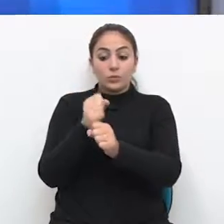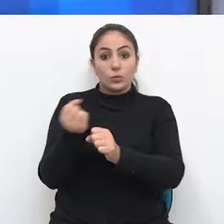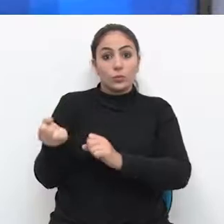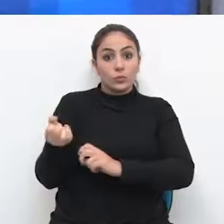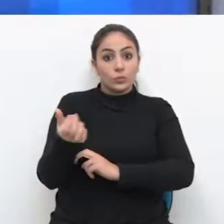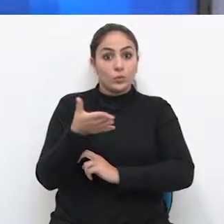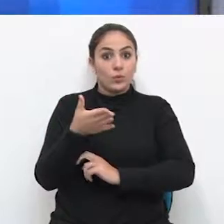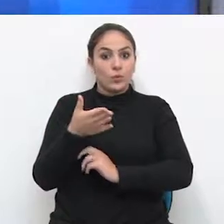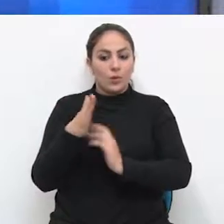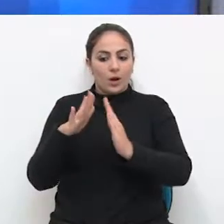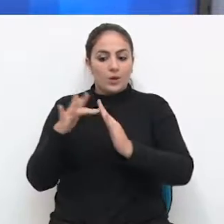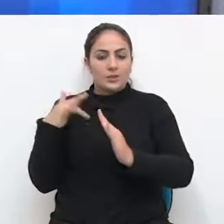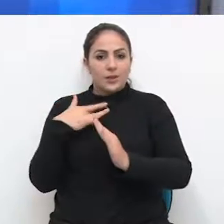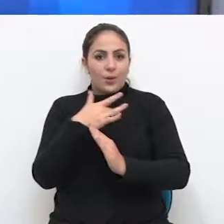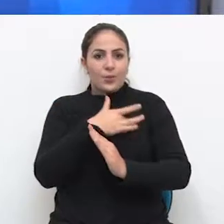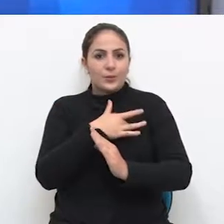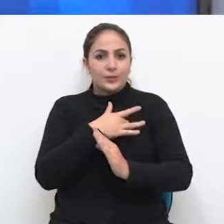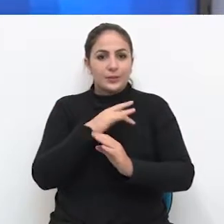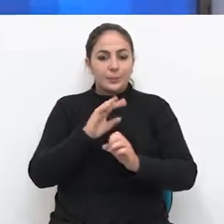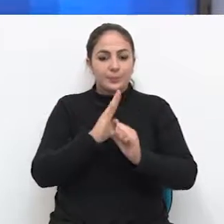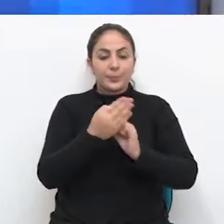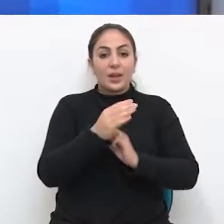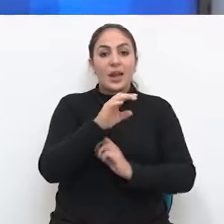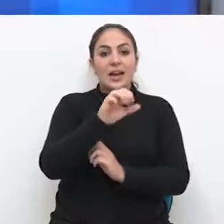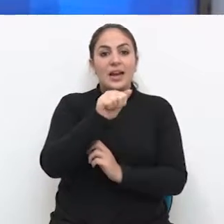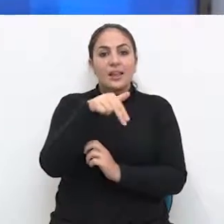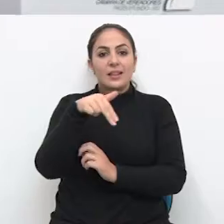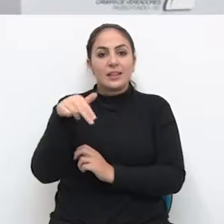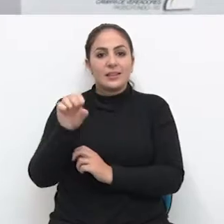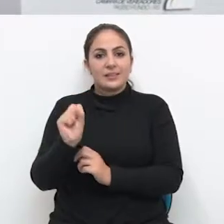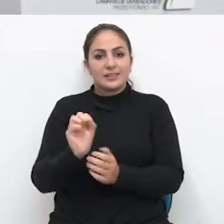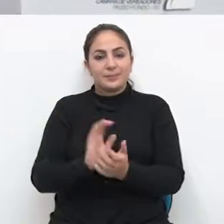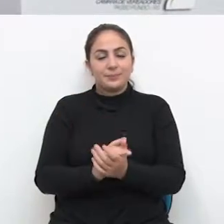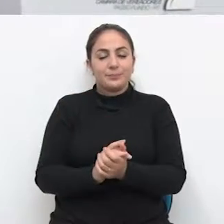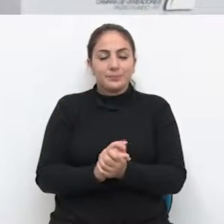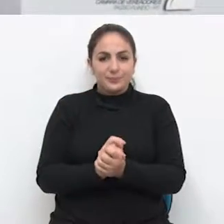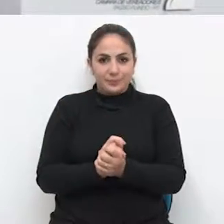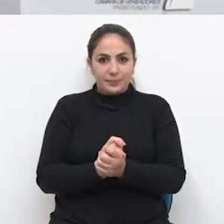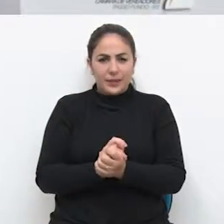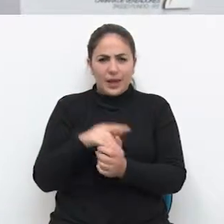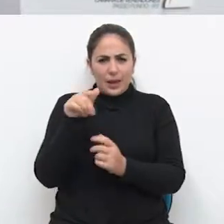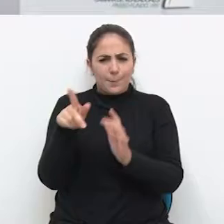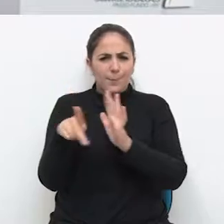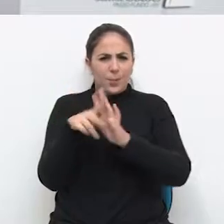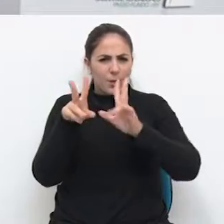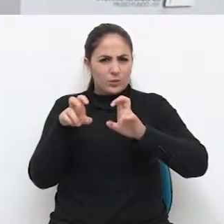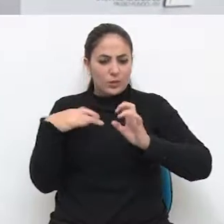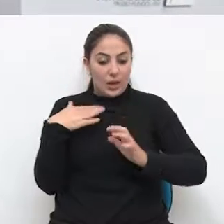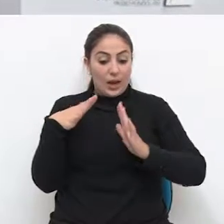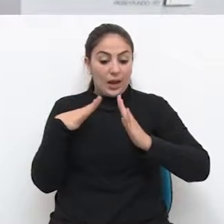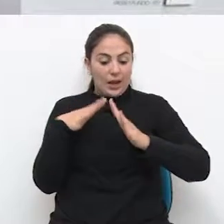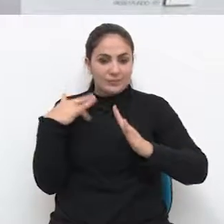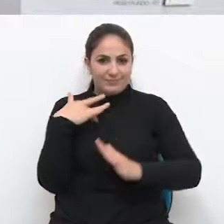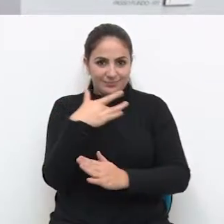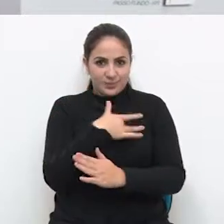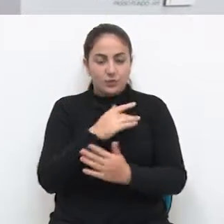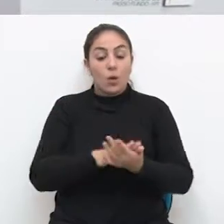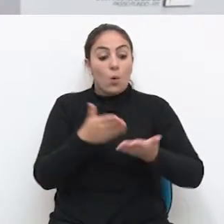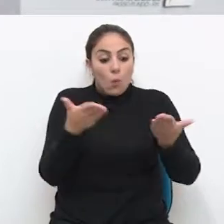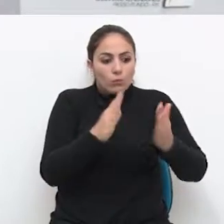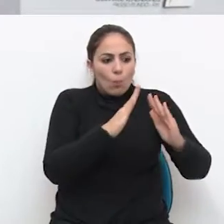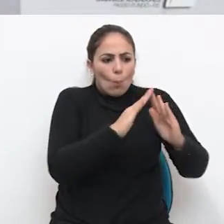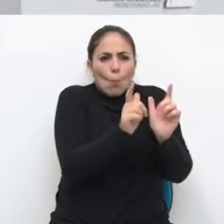ambulatório na Vila Anes. Acompanhe a justificativa. A questão do ambulatório da Vila Anes hoje é numa casa